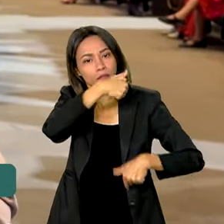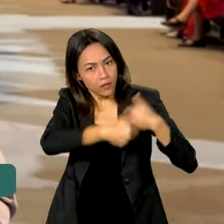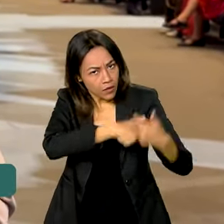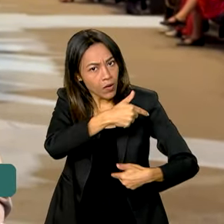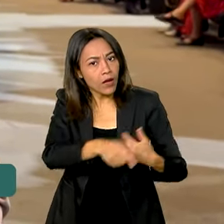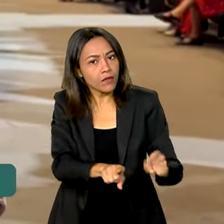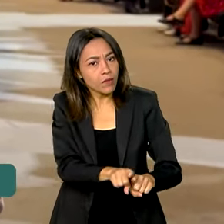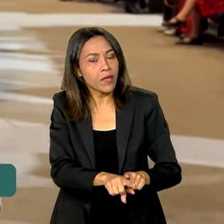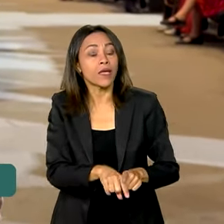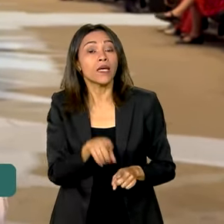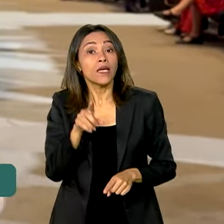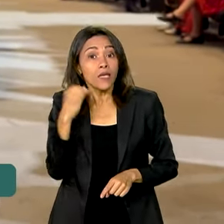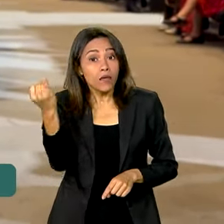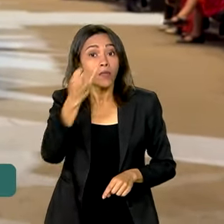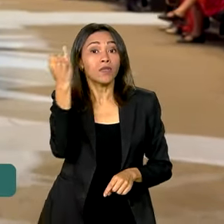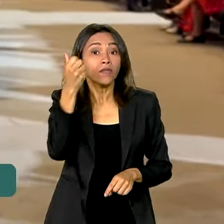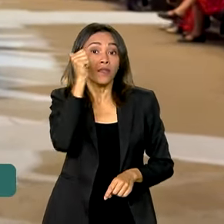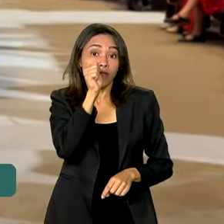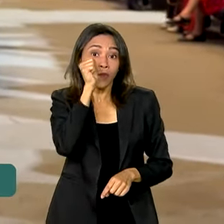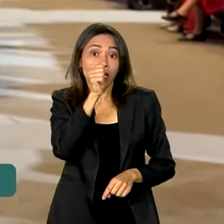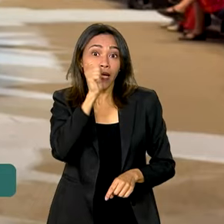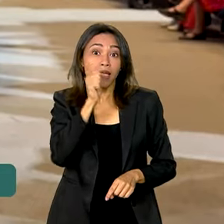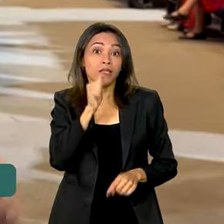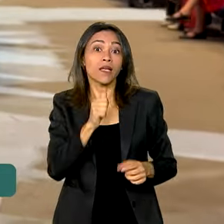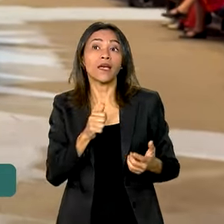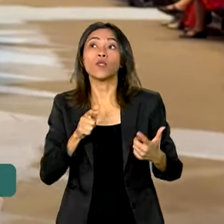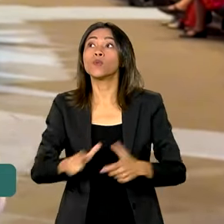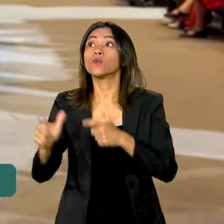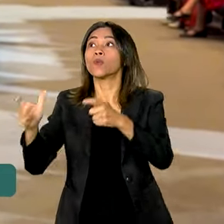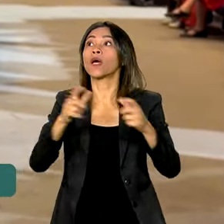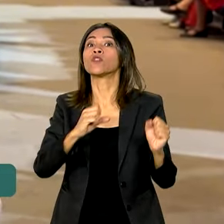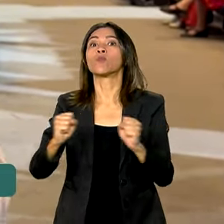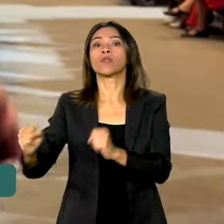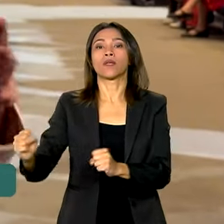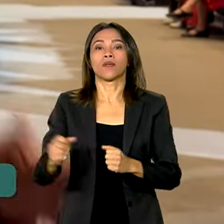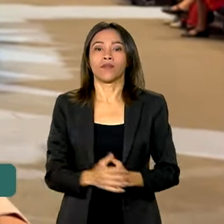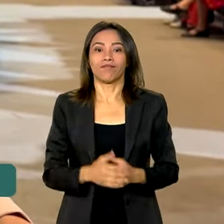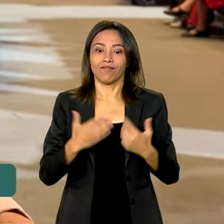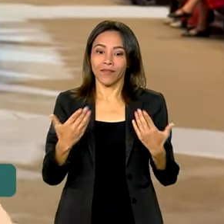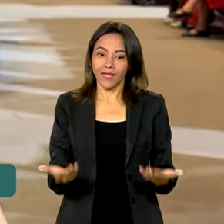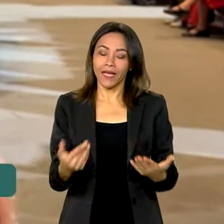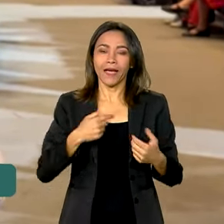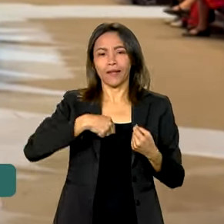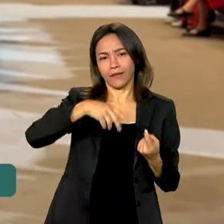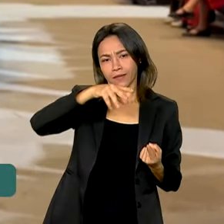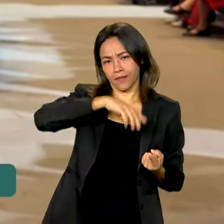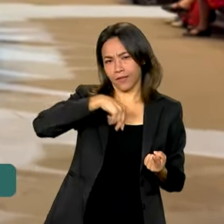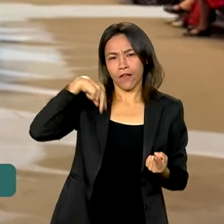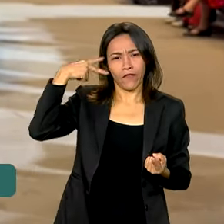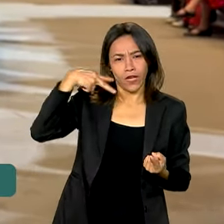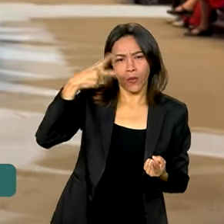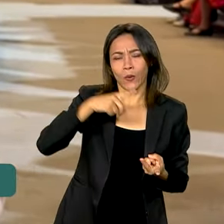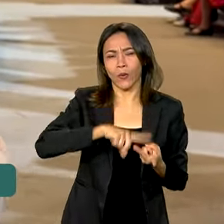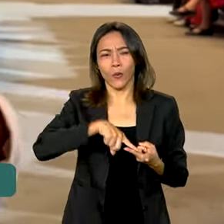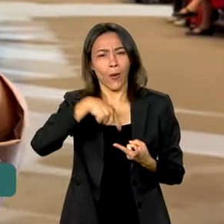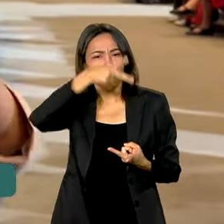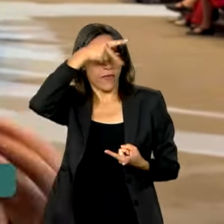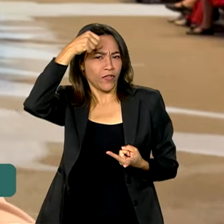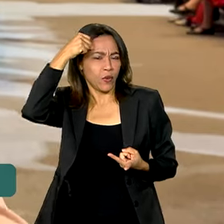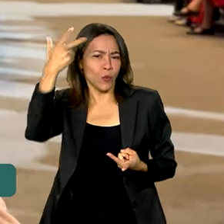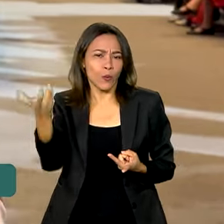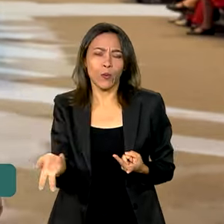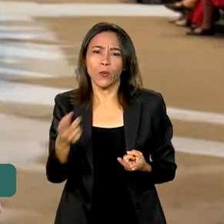também a importância das mulheres estarem nos espaços de poder. E são eles ou as câmaras de vereadores, ou as prefeituras, ou